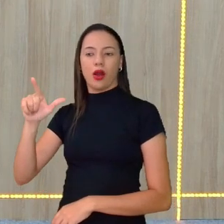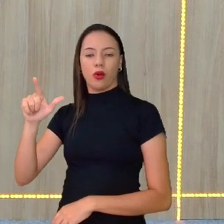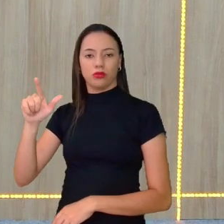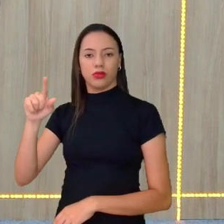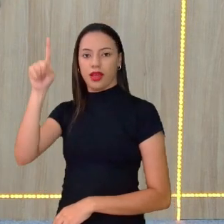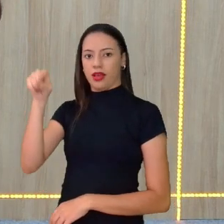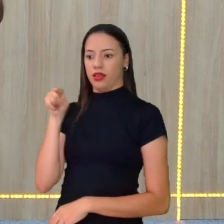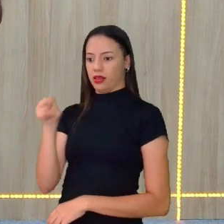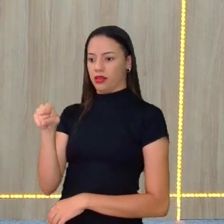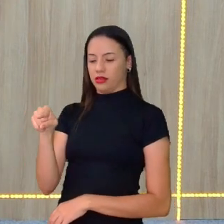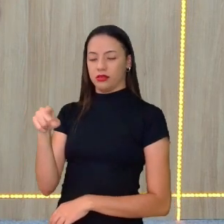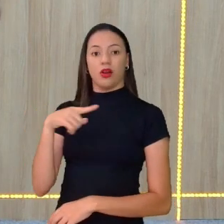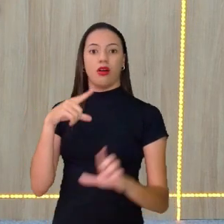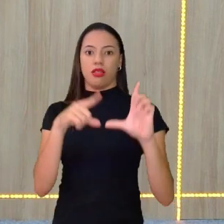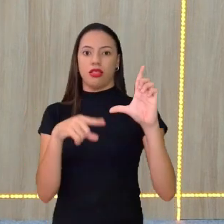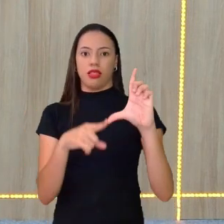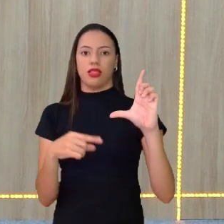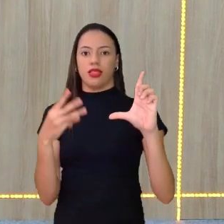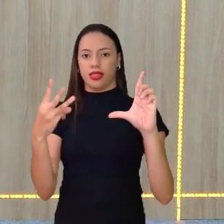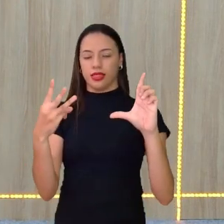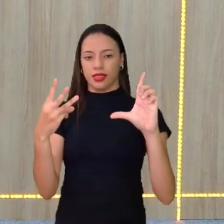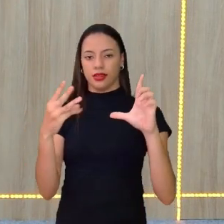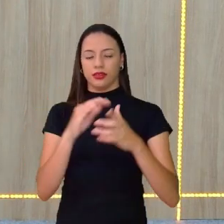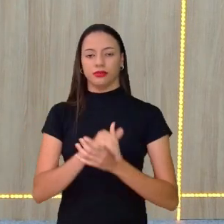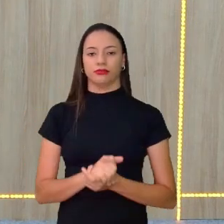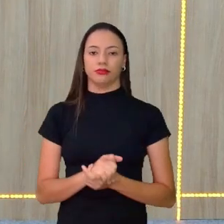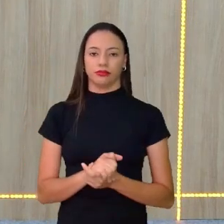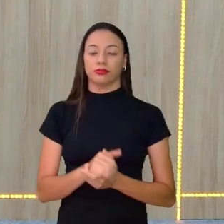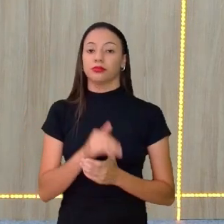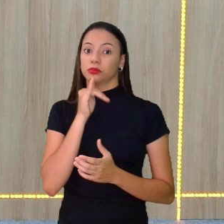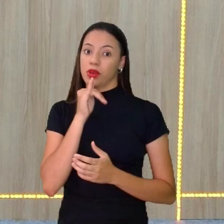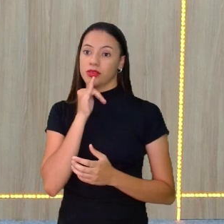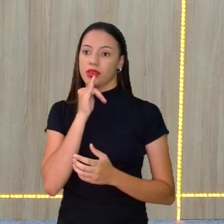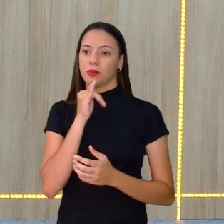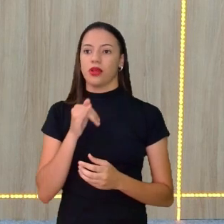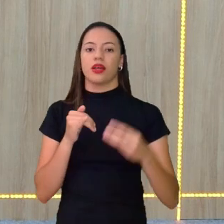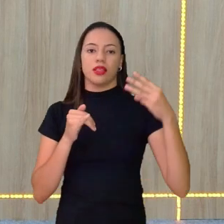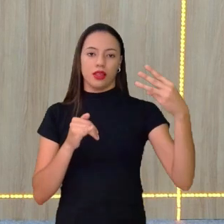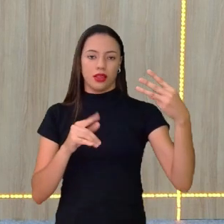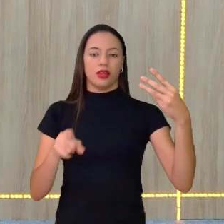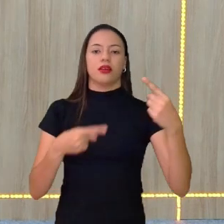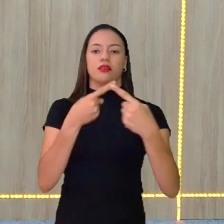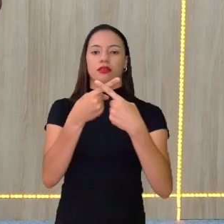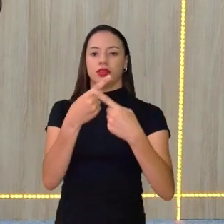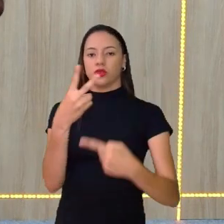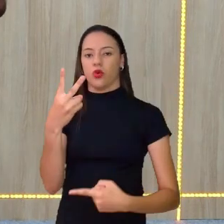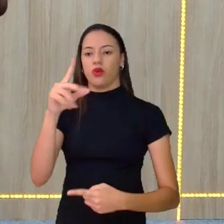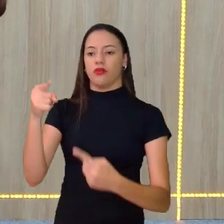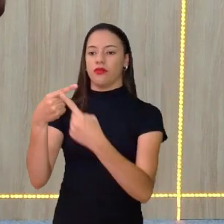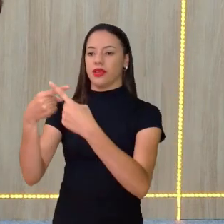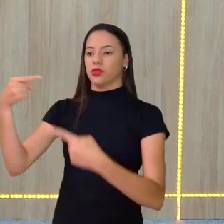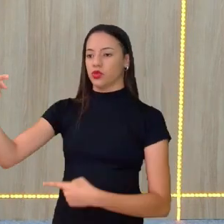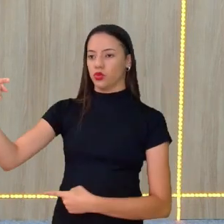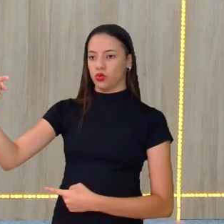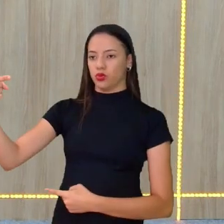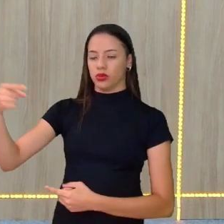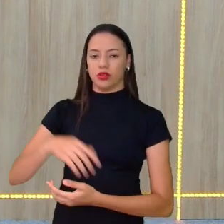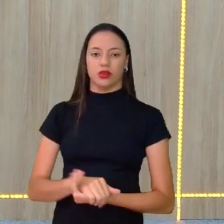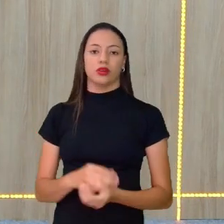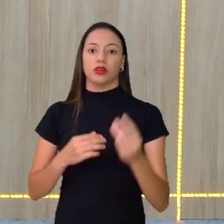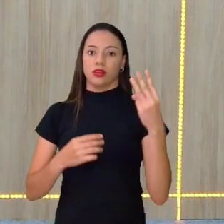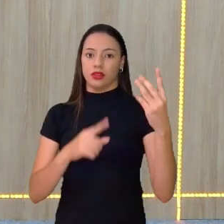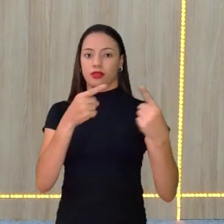três são diferentes. Três fatorial, você vai desenvolver assim. Três vezes dois, vezes um. Três vezes dois.